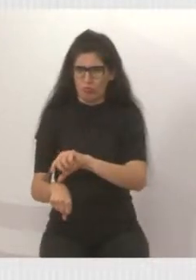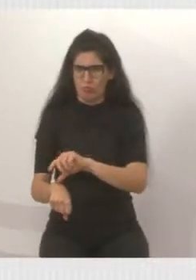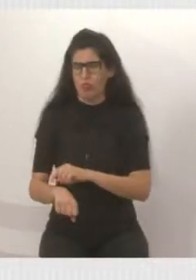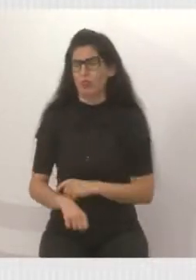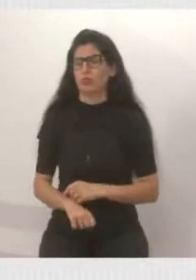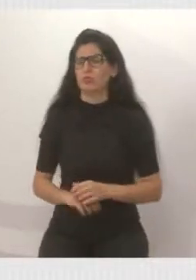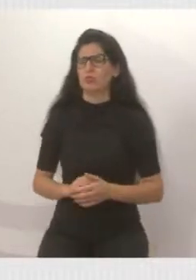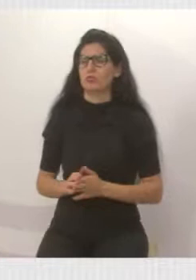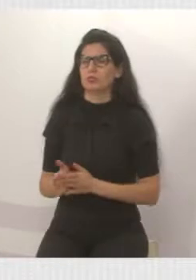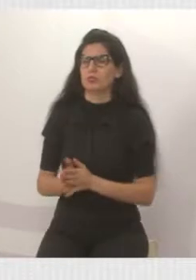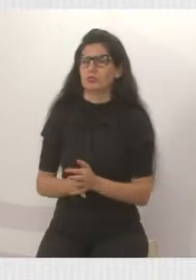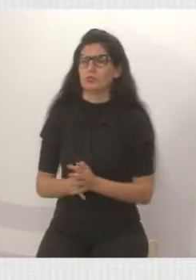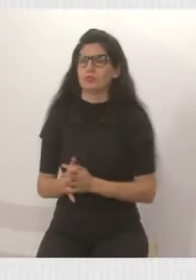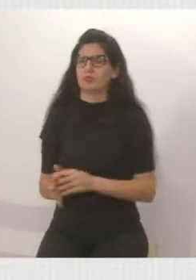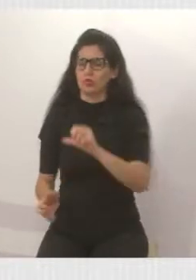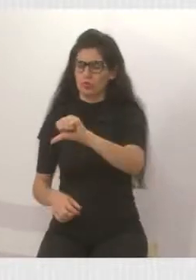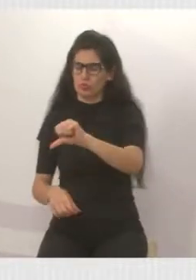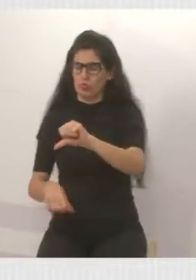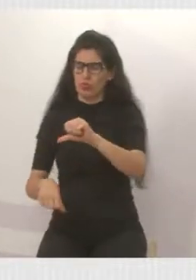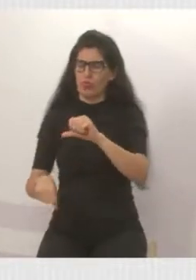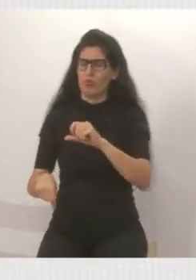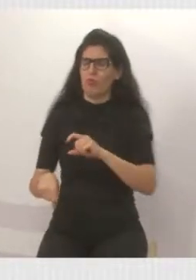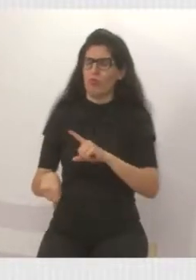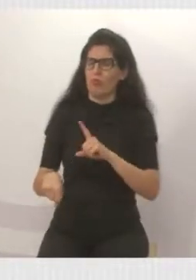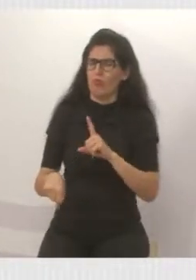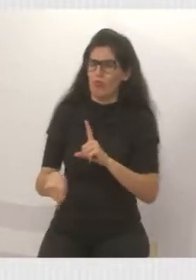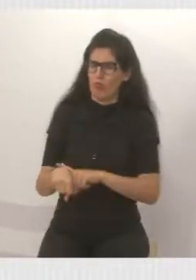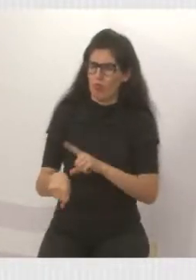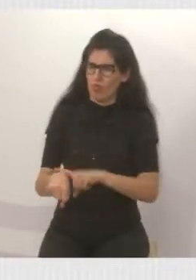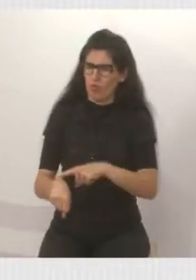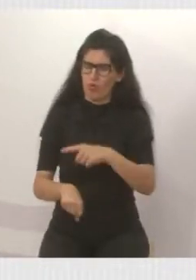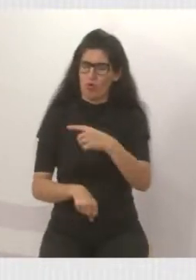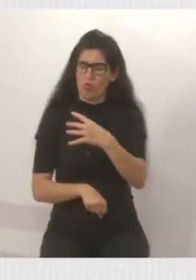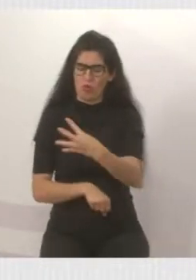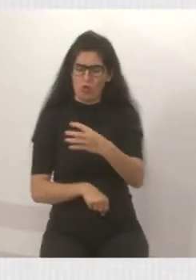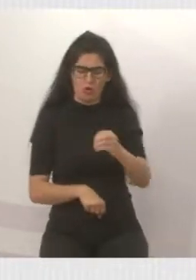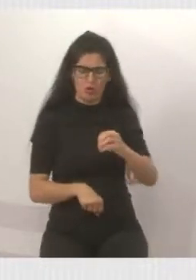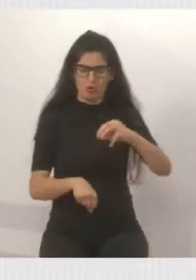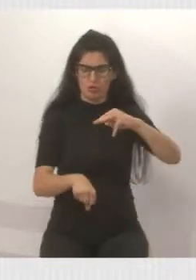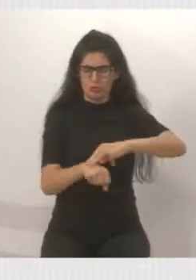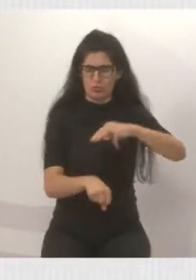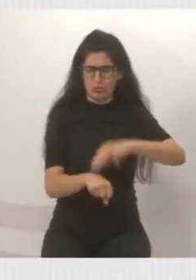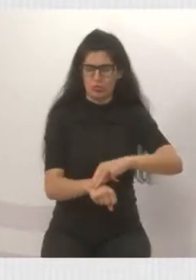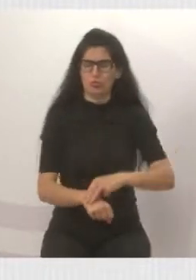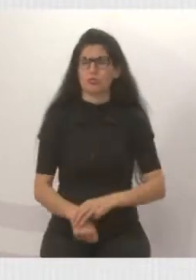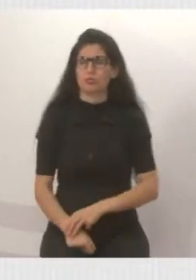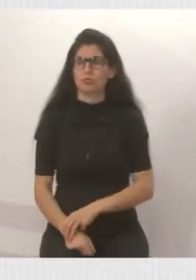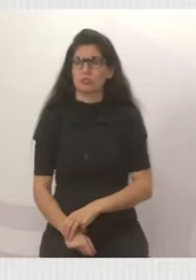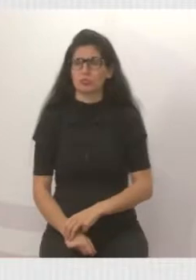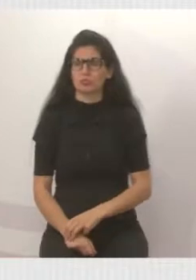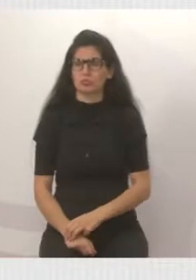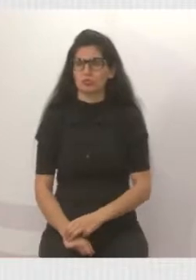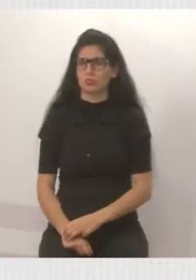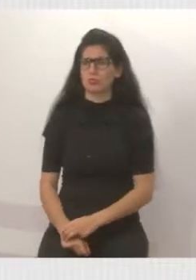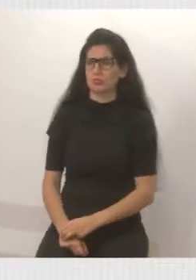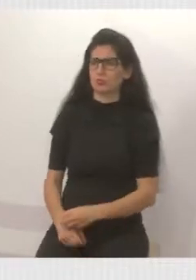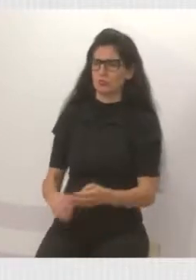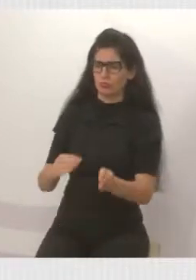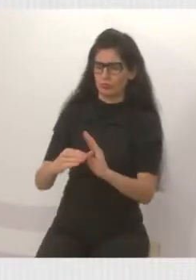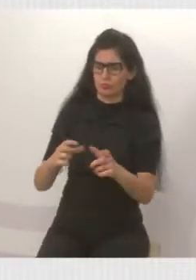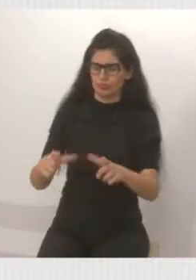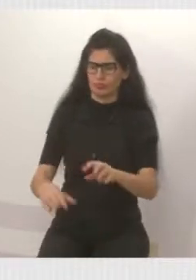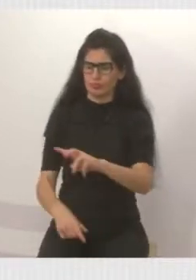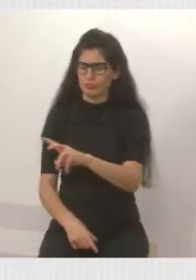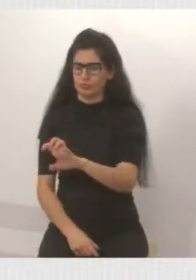20 para as 10. Quem fala nesse momento aqui é o vereador Valmir do Parque Minha Lua, aqui no Jardim Veranejal.